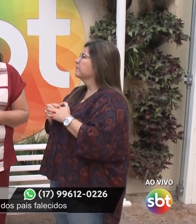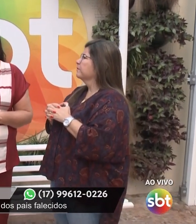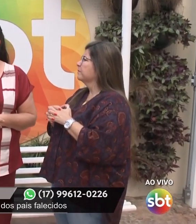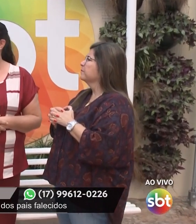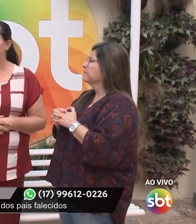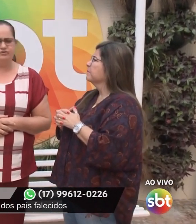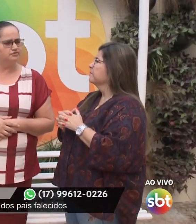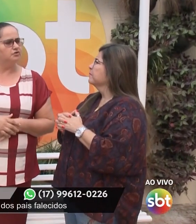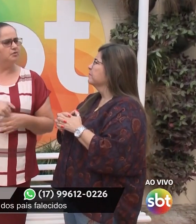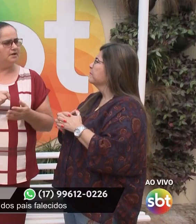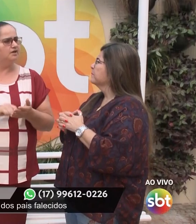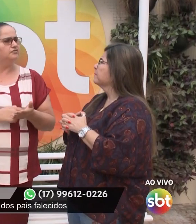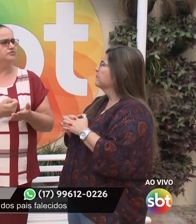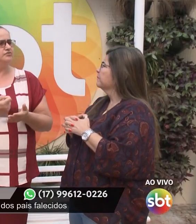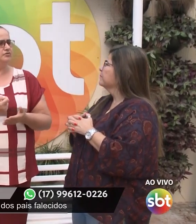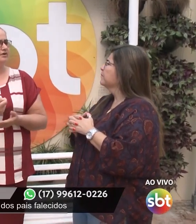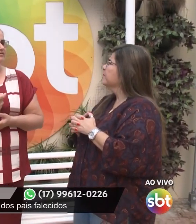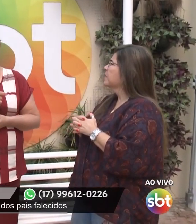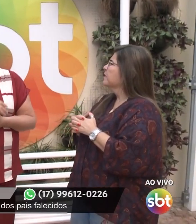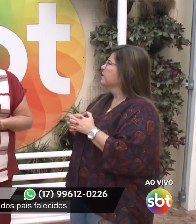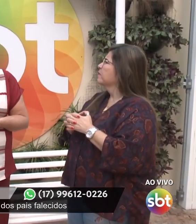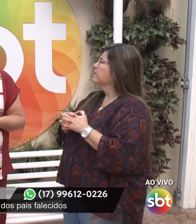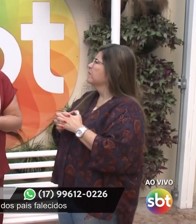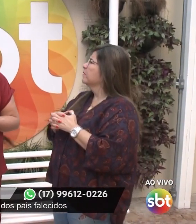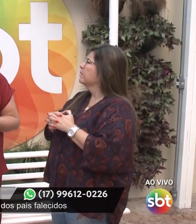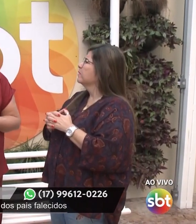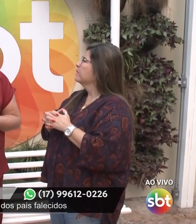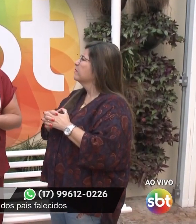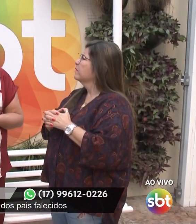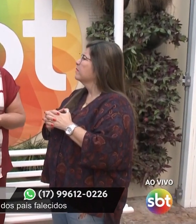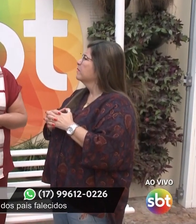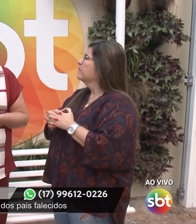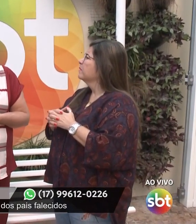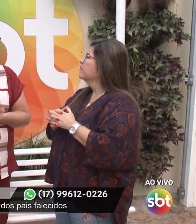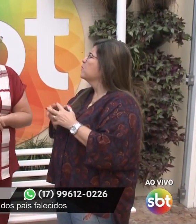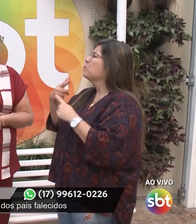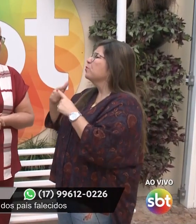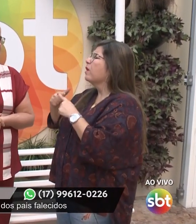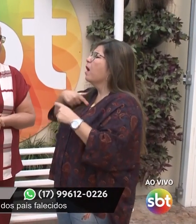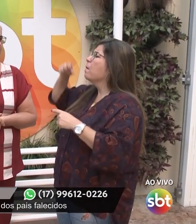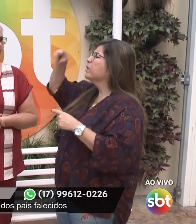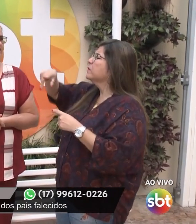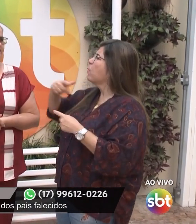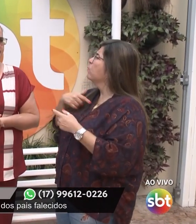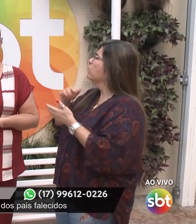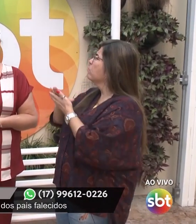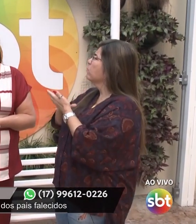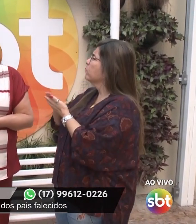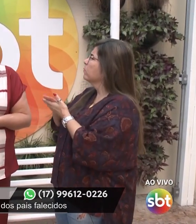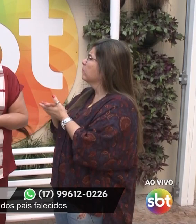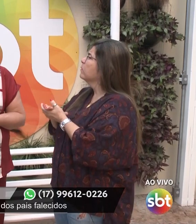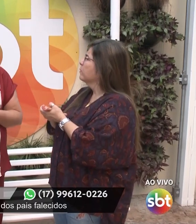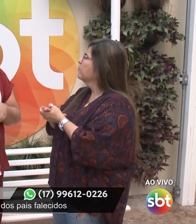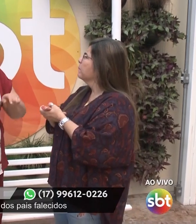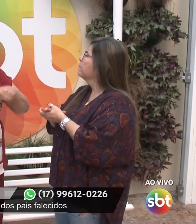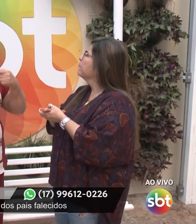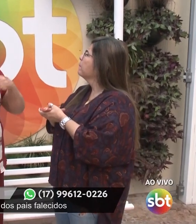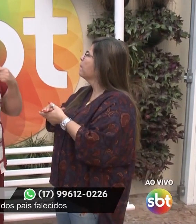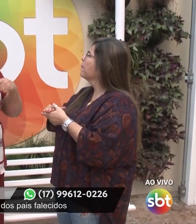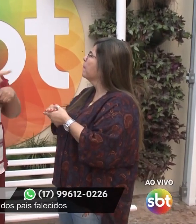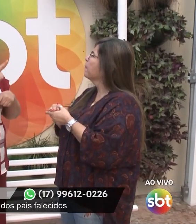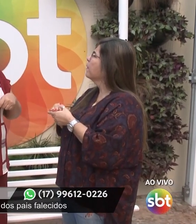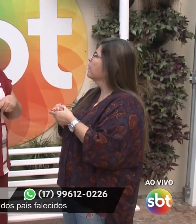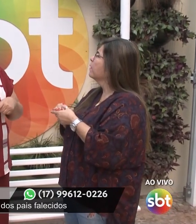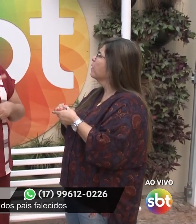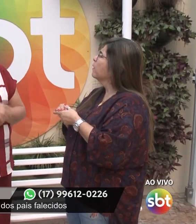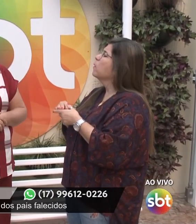documentos dela? Isso, usou os documentos, usou a assinatura para poder usufruir de... E que tipo de dano que você teve, Cláudia, por